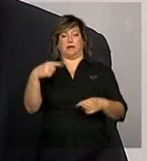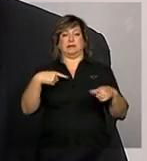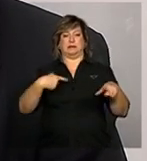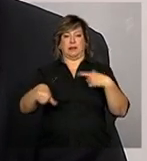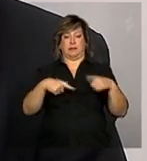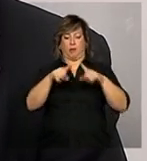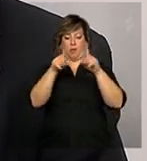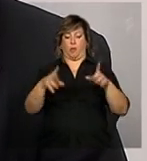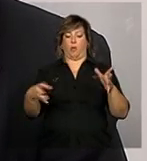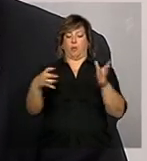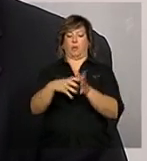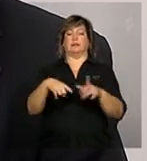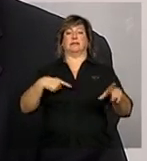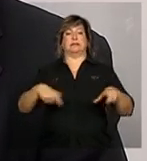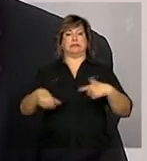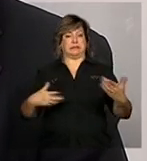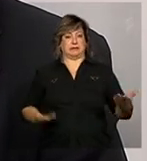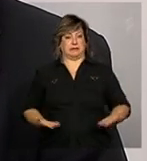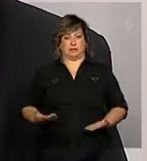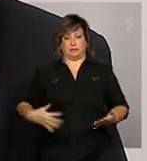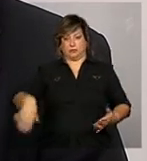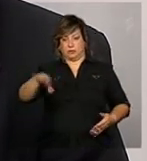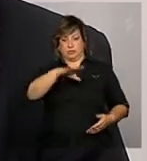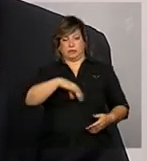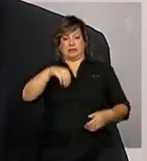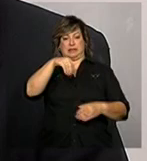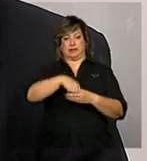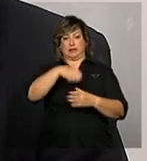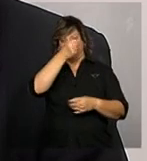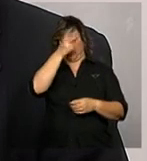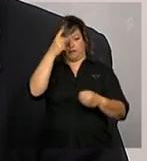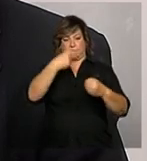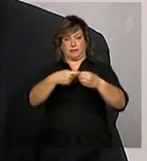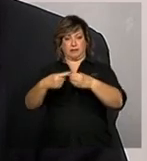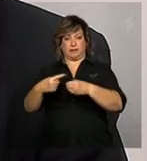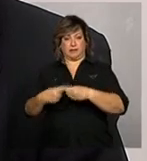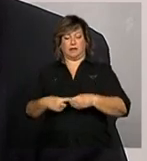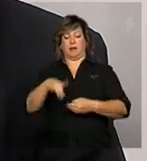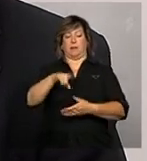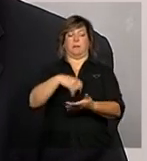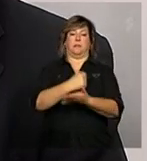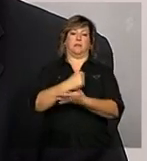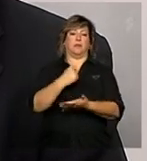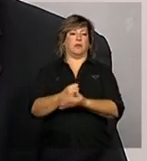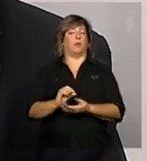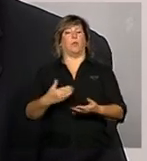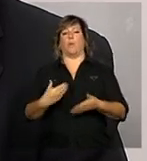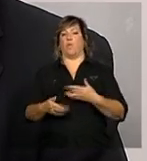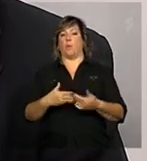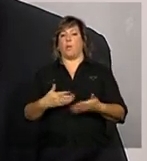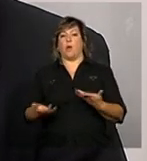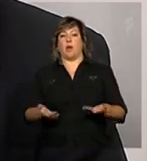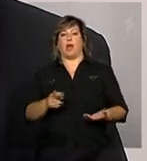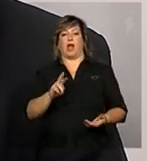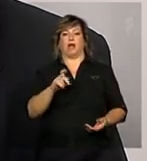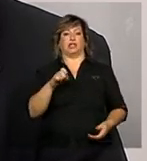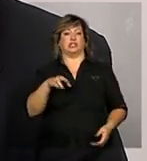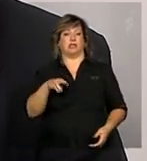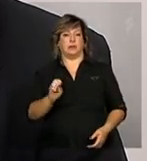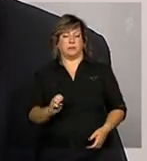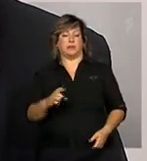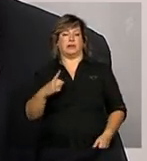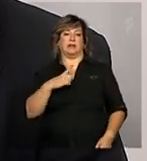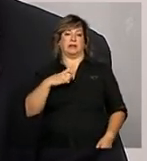ou servidores efetivos da prefeitura sejam eles contratados por qualquer regime trabalhista